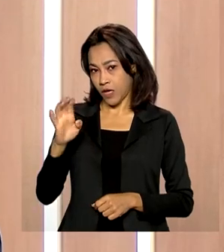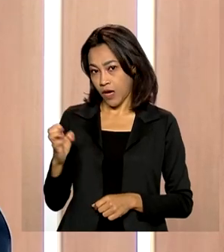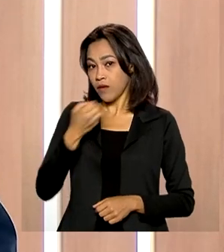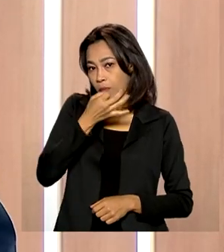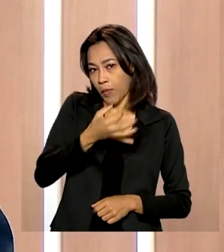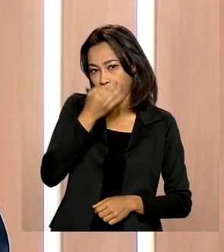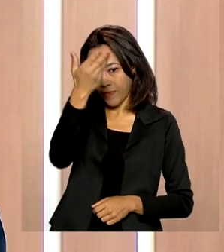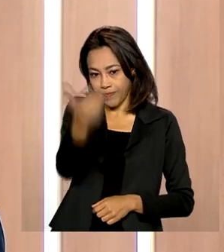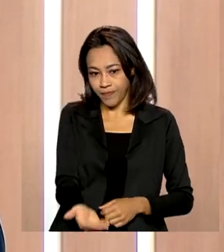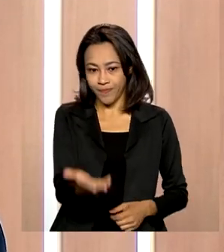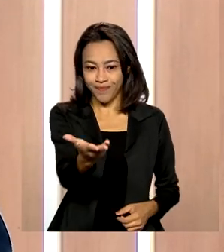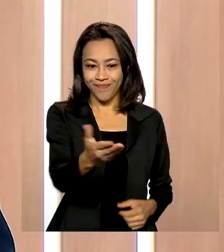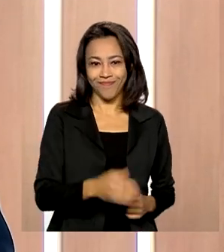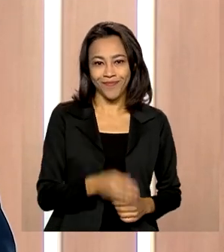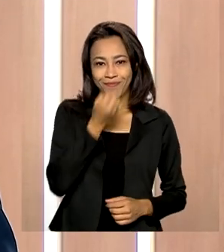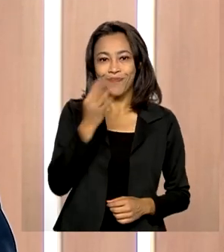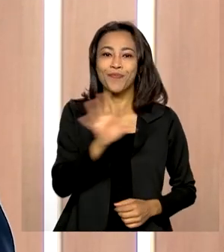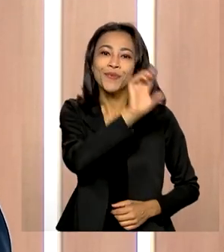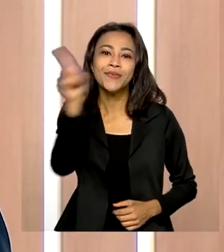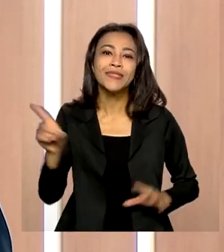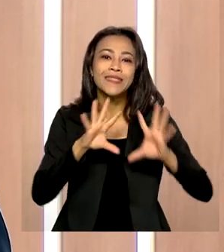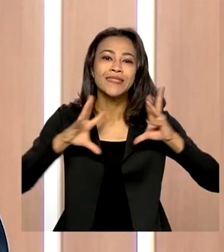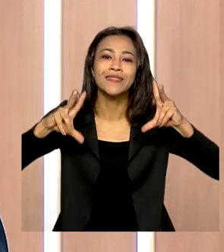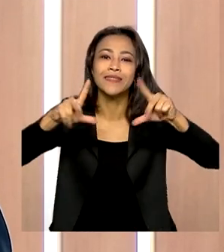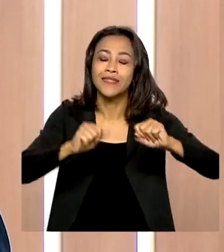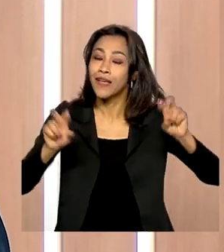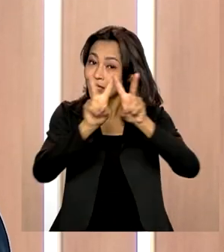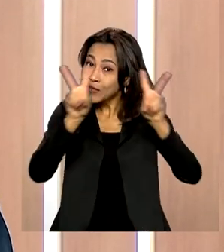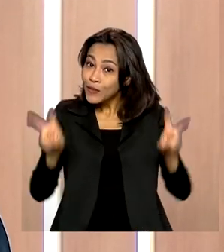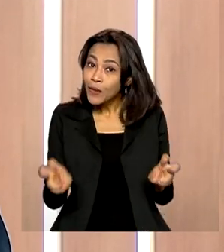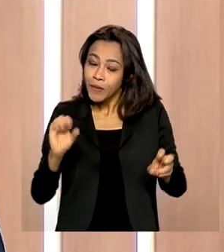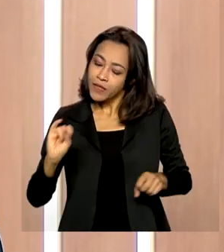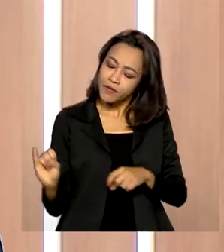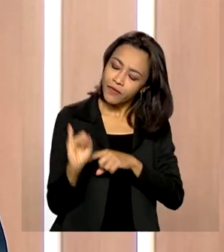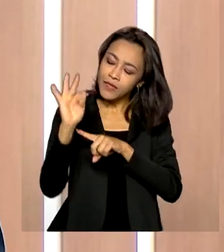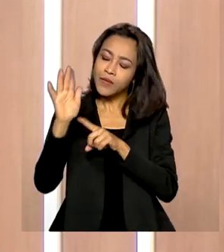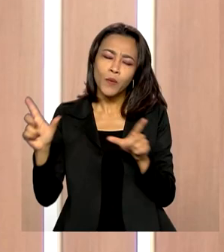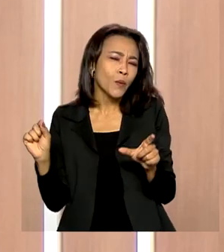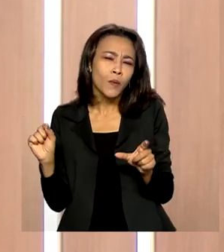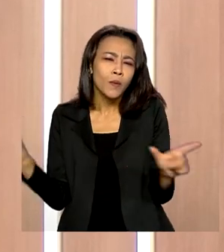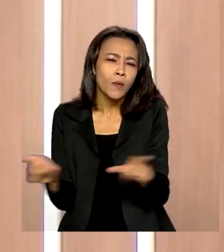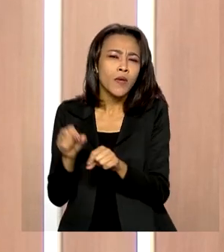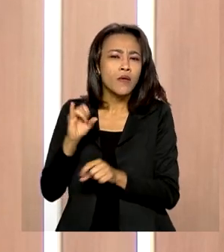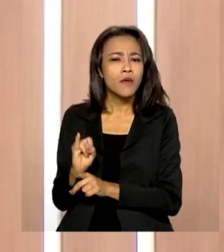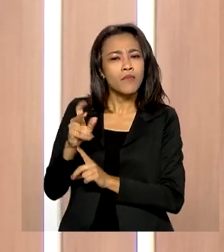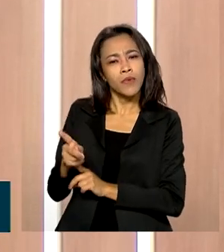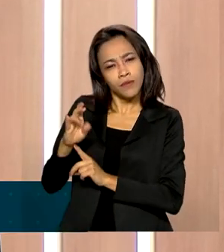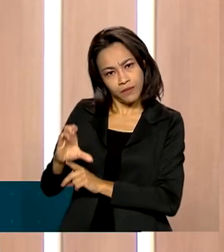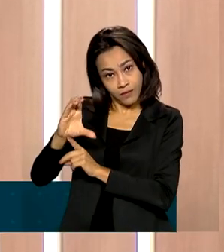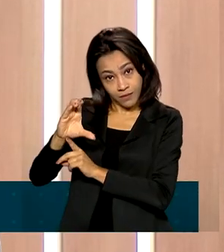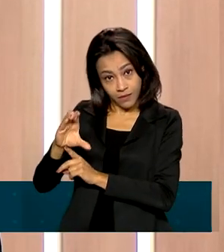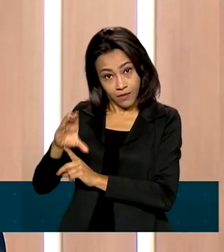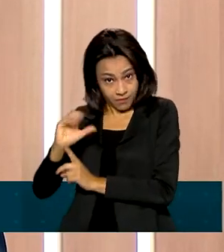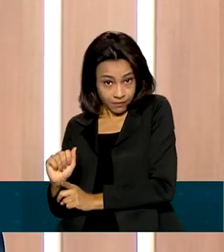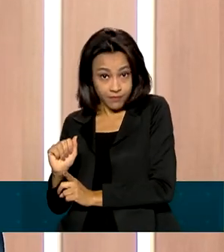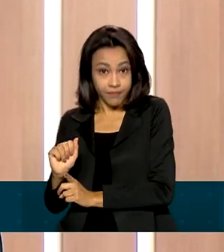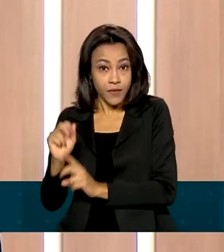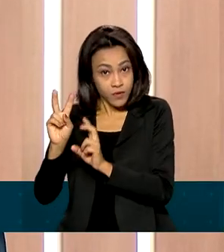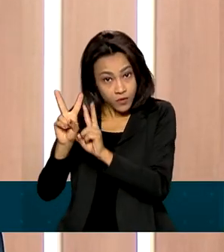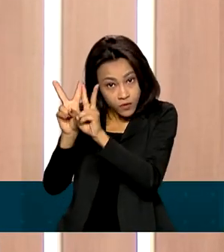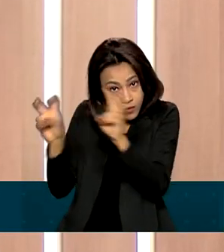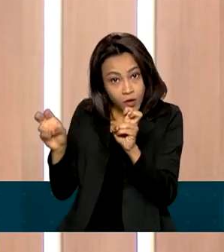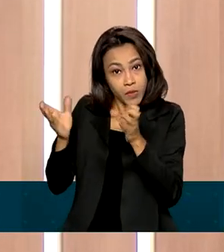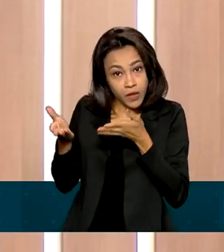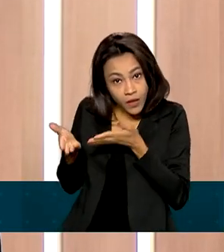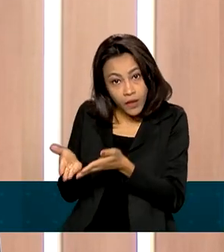Bom dia, bom dia a todos. O nosso tema de hoje é a prévia da inflação, que é o IPCA-15. E vamos tratar agora desse tema e,